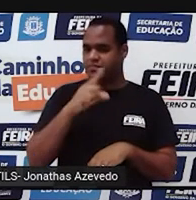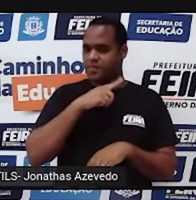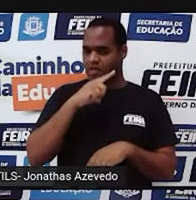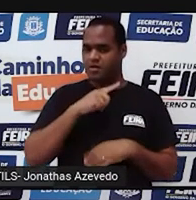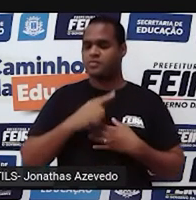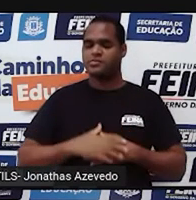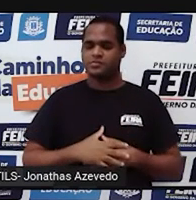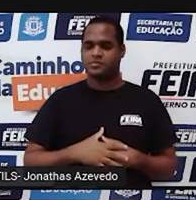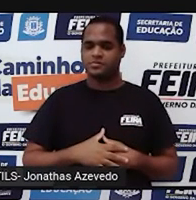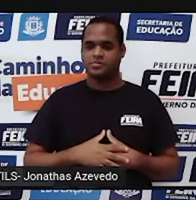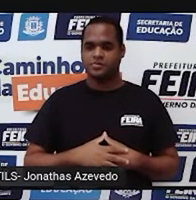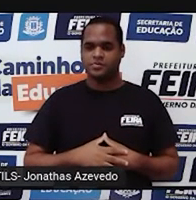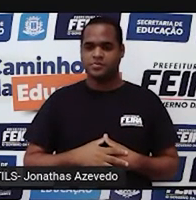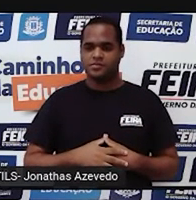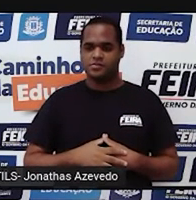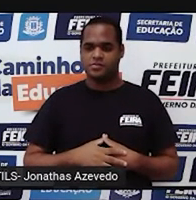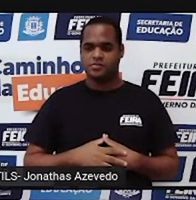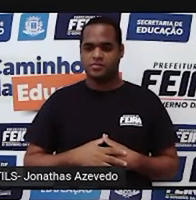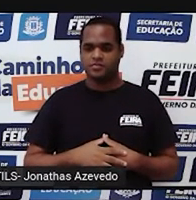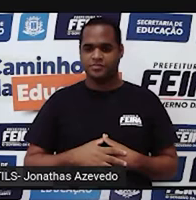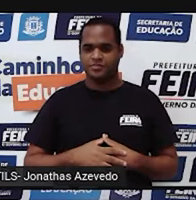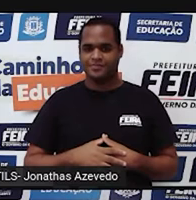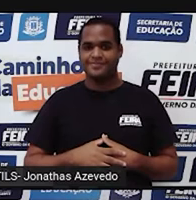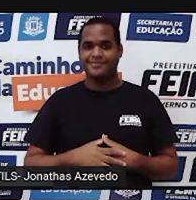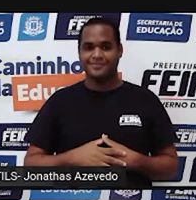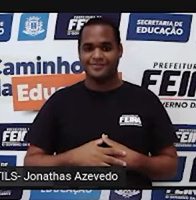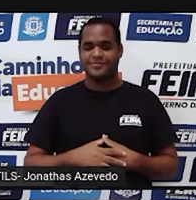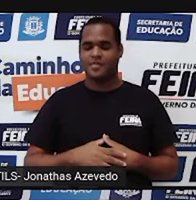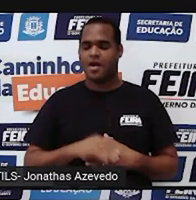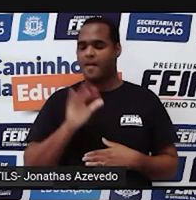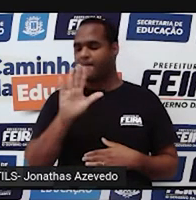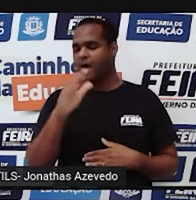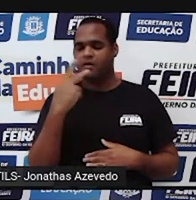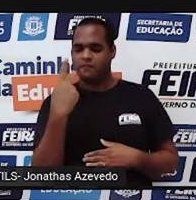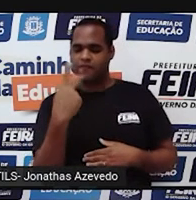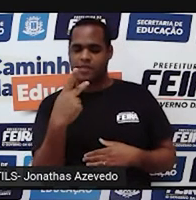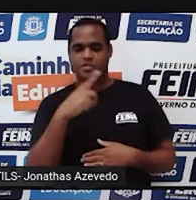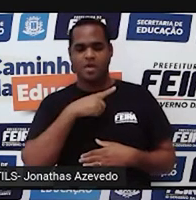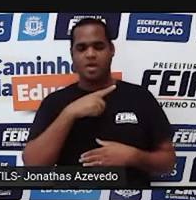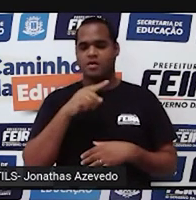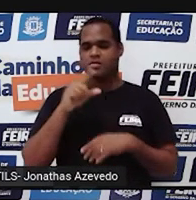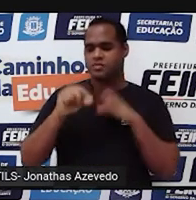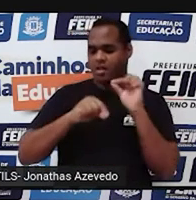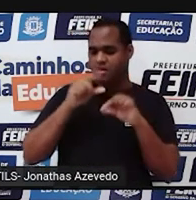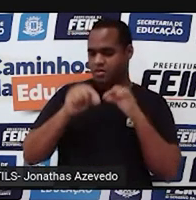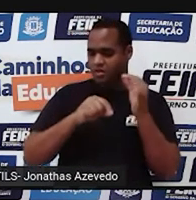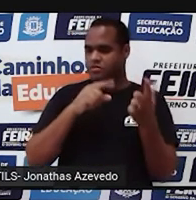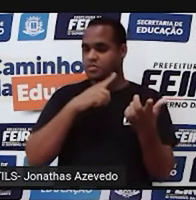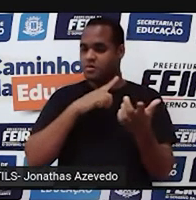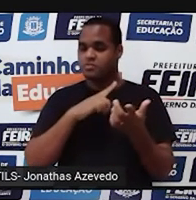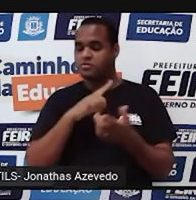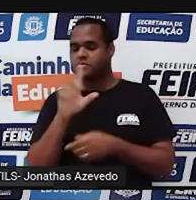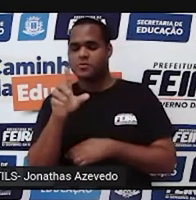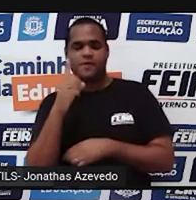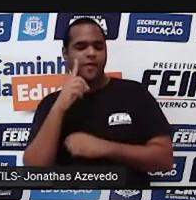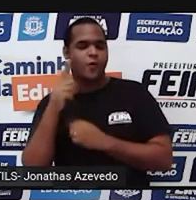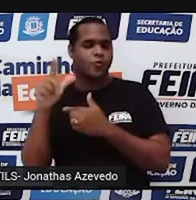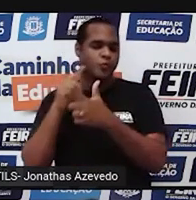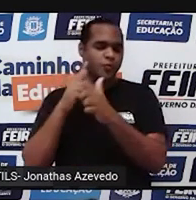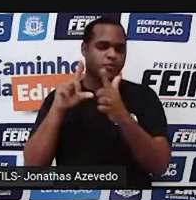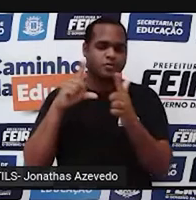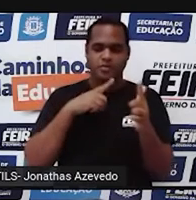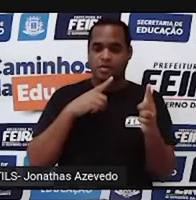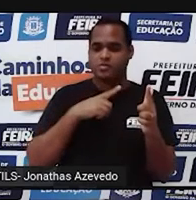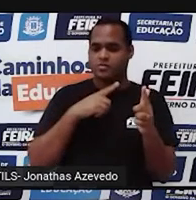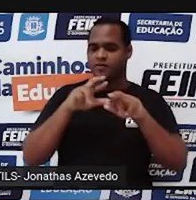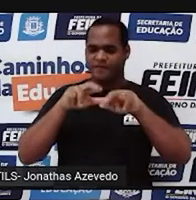só, né? Mas a gente vai dar mais detalhes, né? Em outros momentos